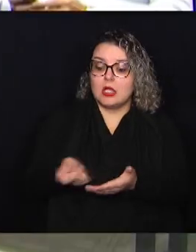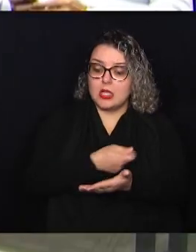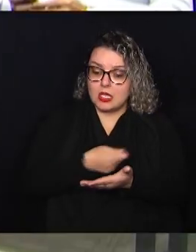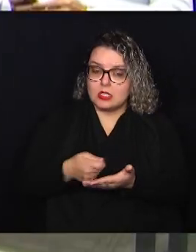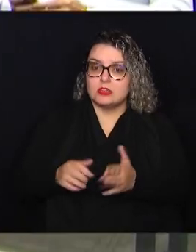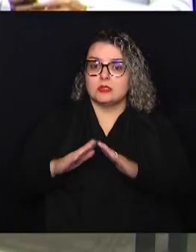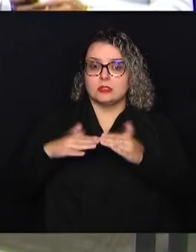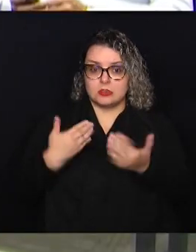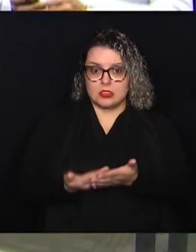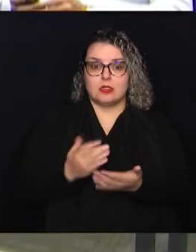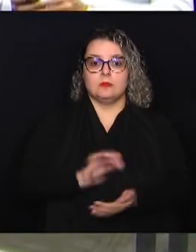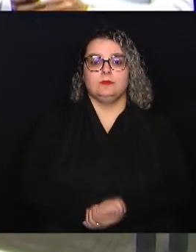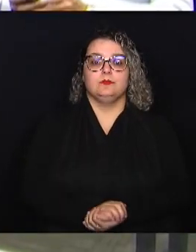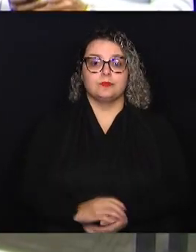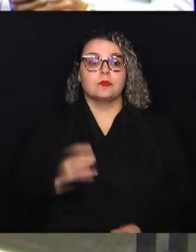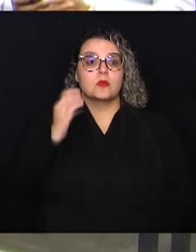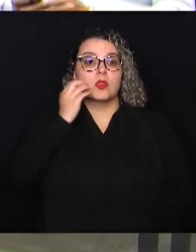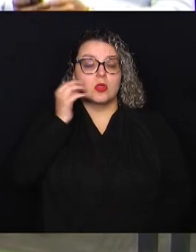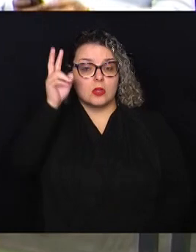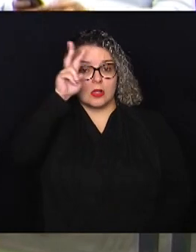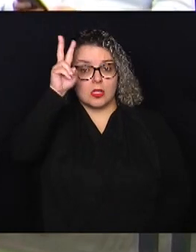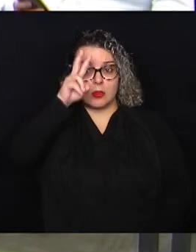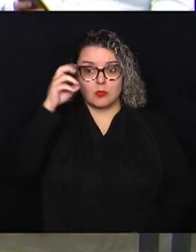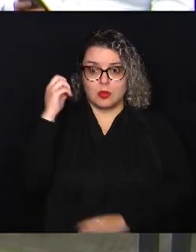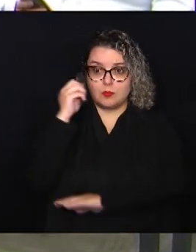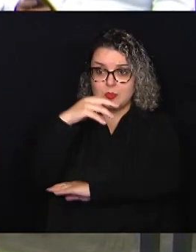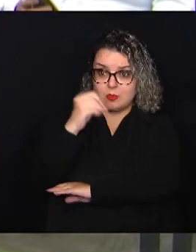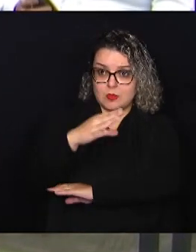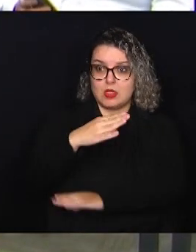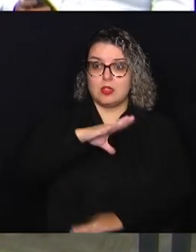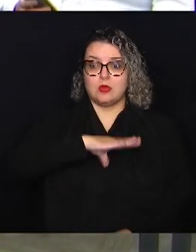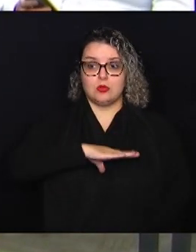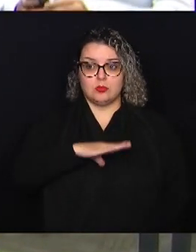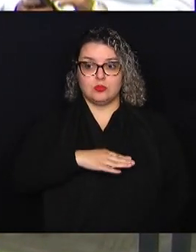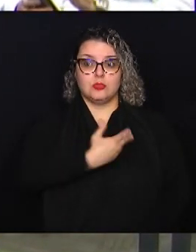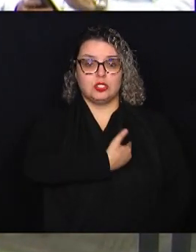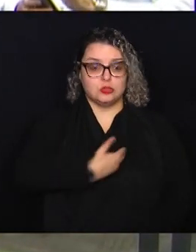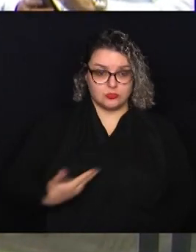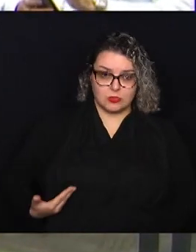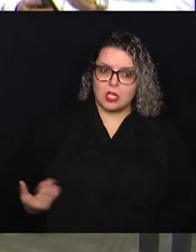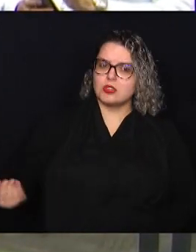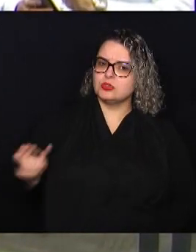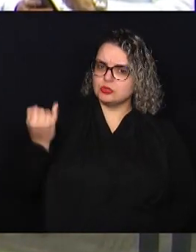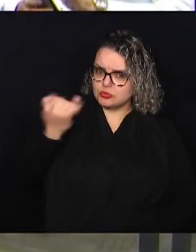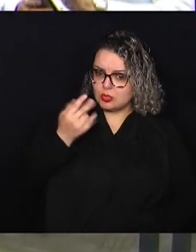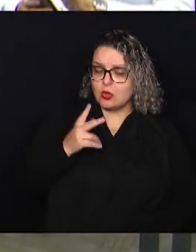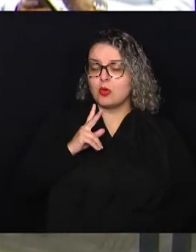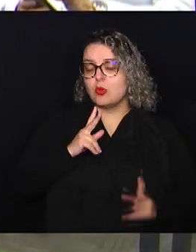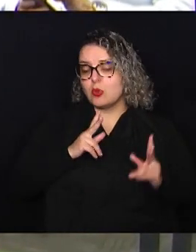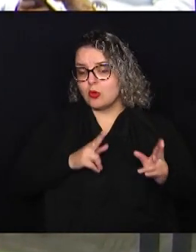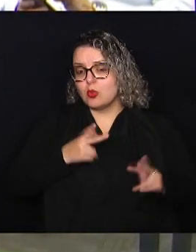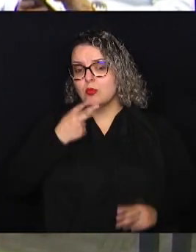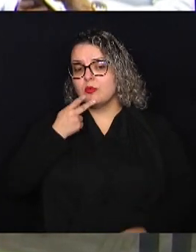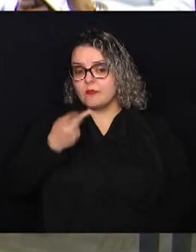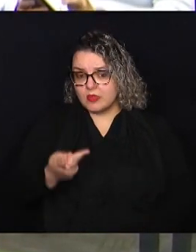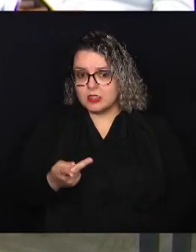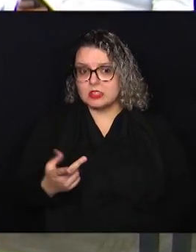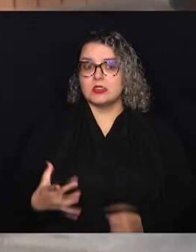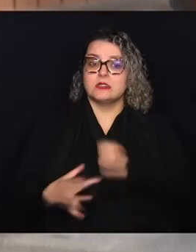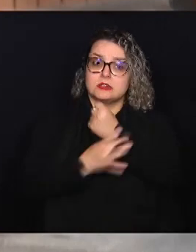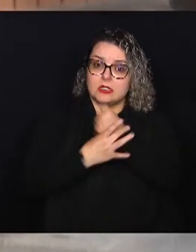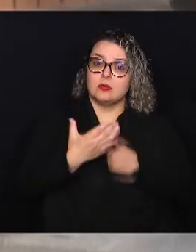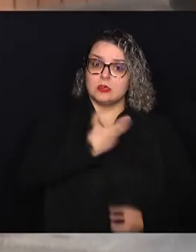requerimento. Igor Diego lembra que a iluminação pública é de suma importância quando se fala, por exemplo, em segurança